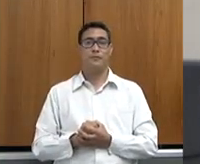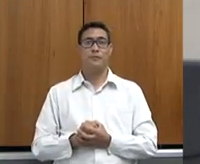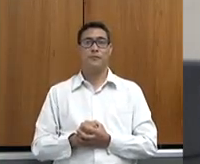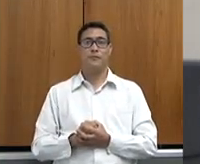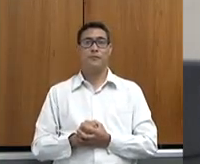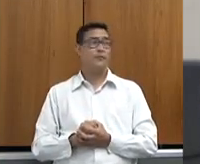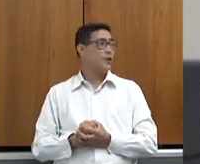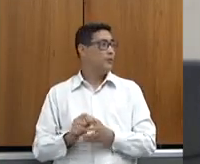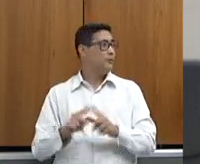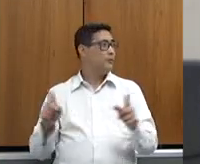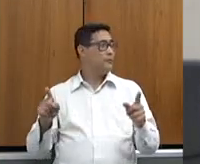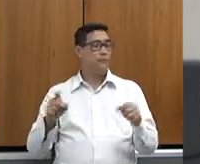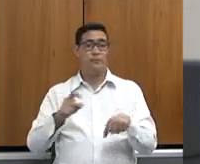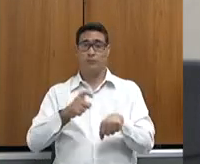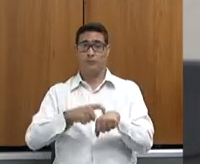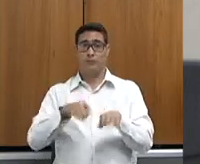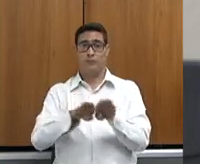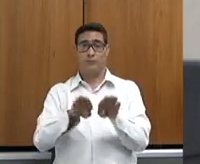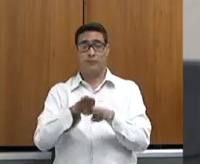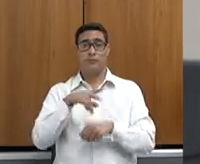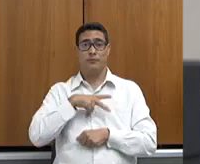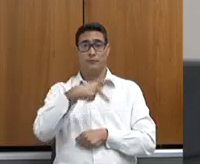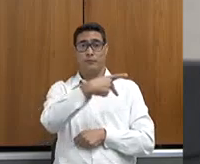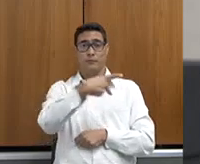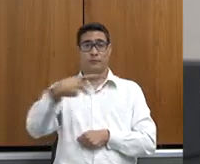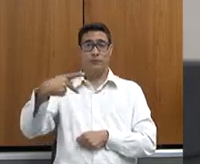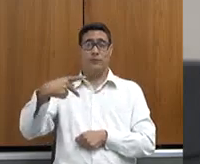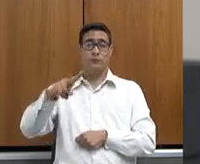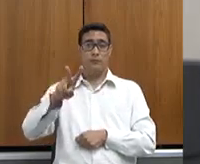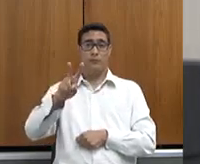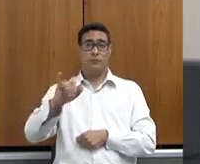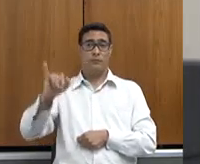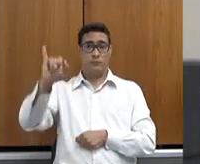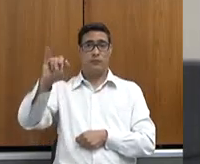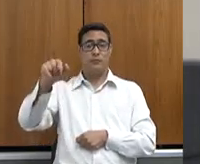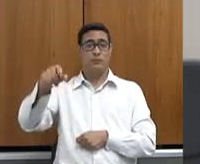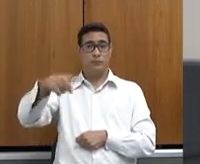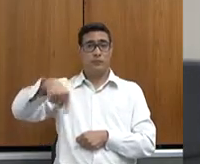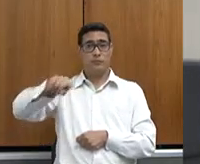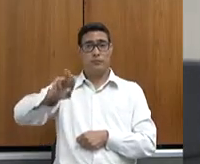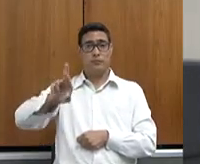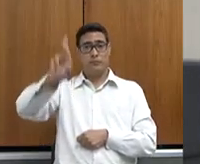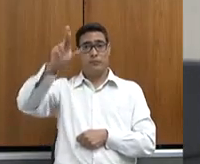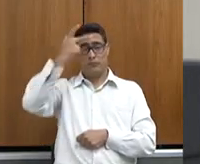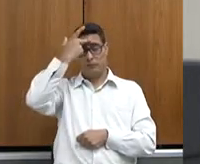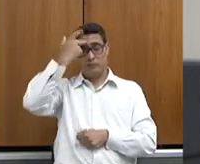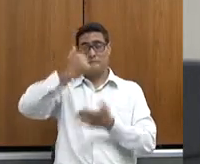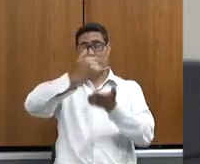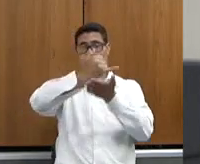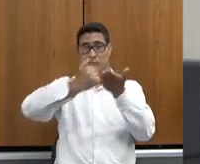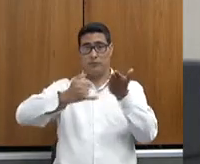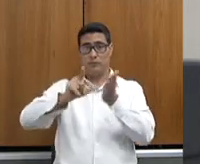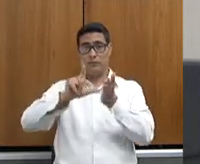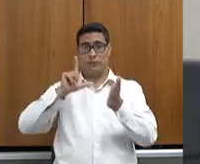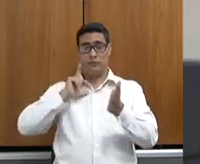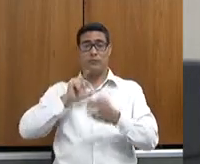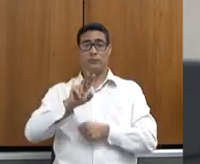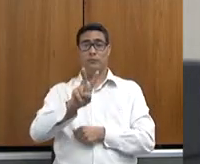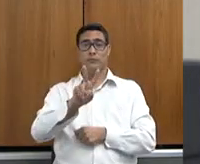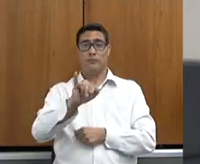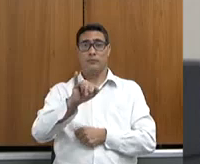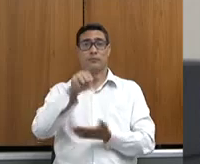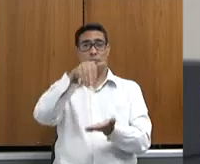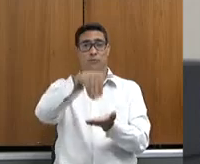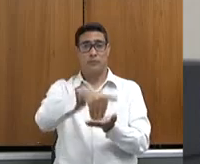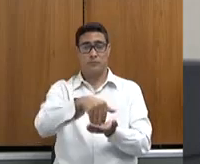Neste momento, a presidência passará a palavra às deputadas e aos deputados inscritos que disporão de até três